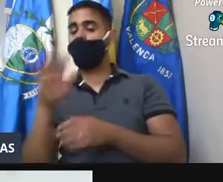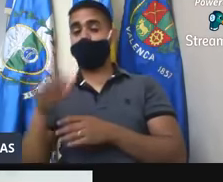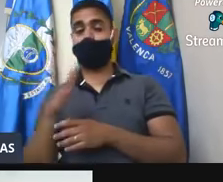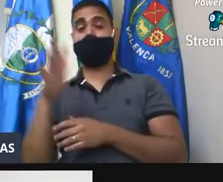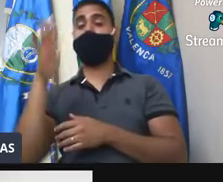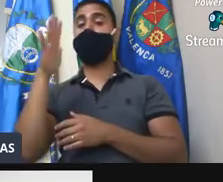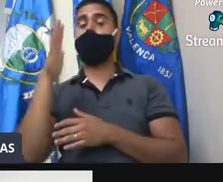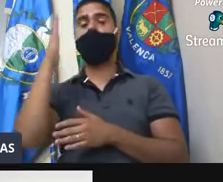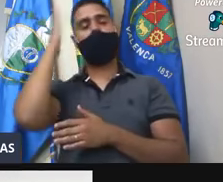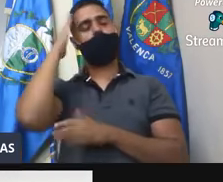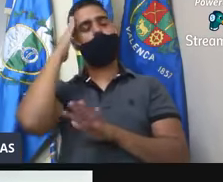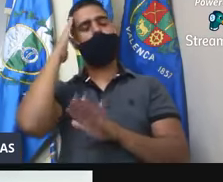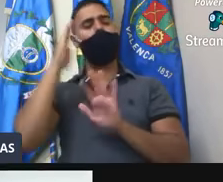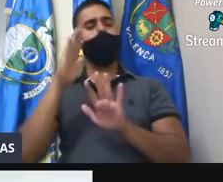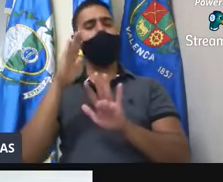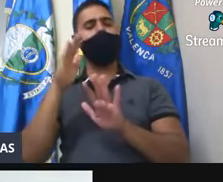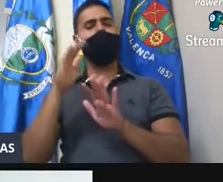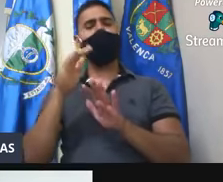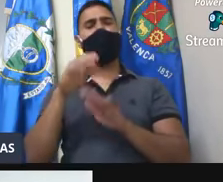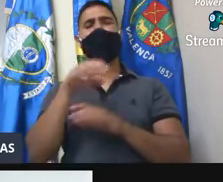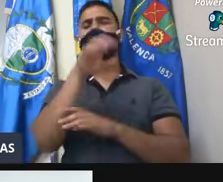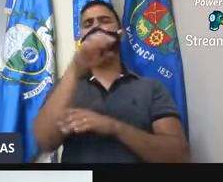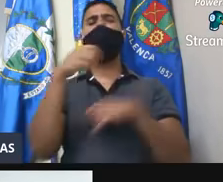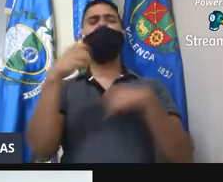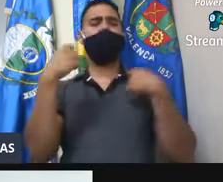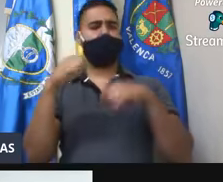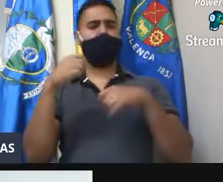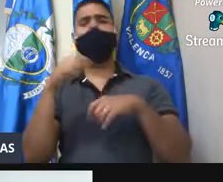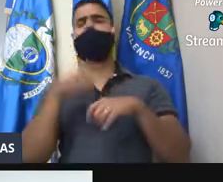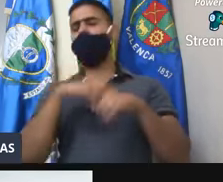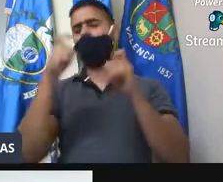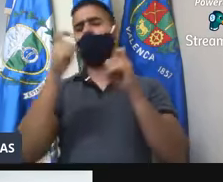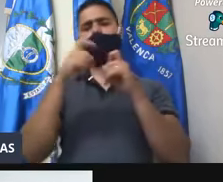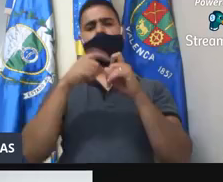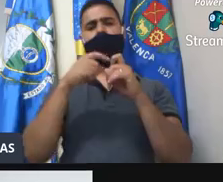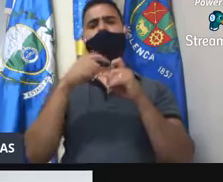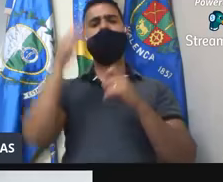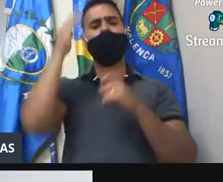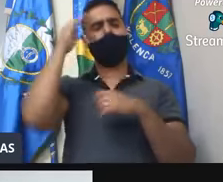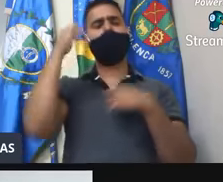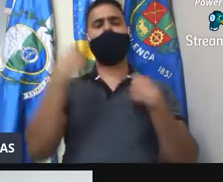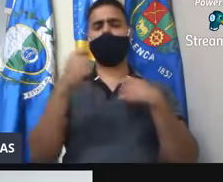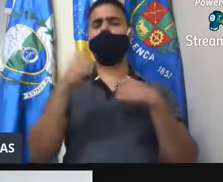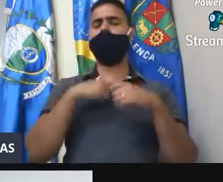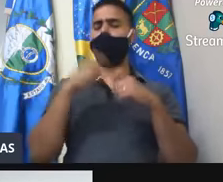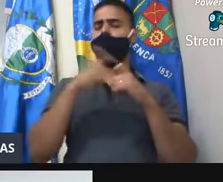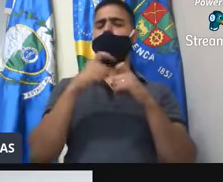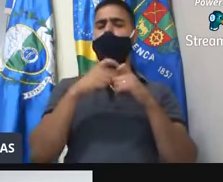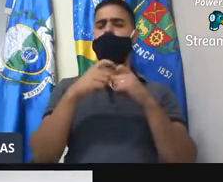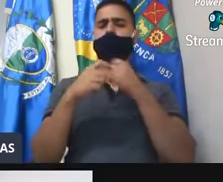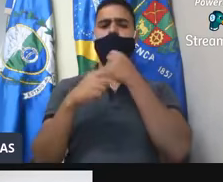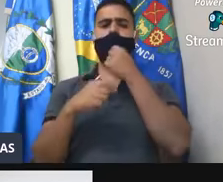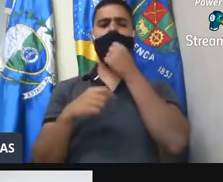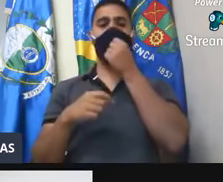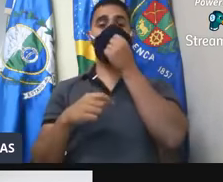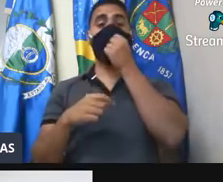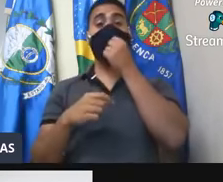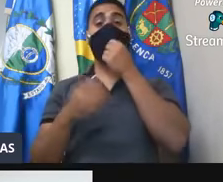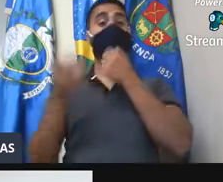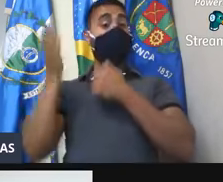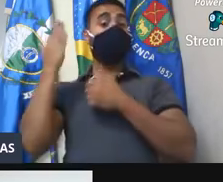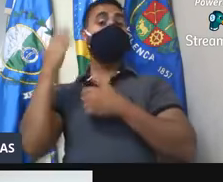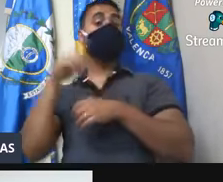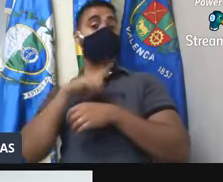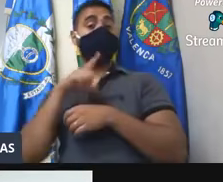valores, né, muitas das vezes, são altos, mas aquela comunidade também tem que ser atendida com atendimento médico de excelência,